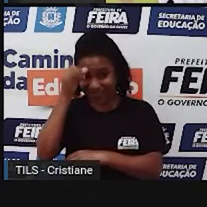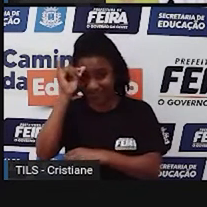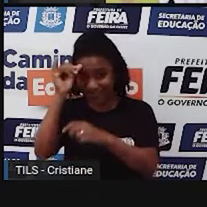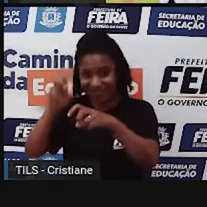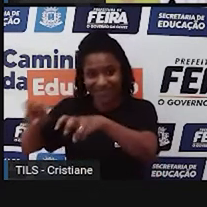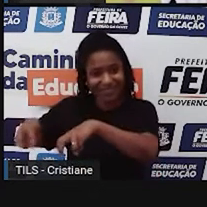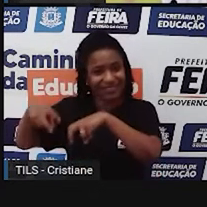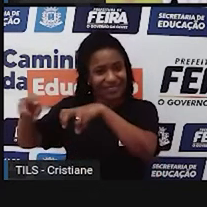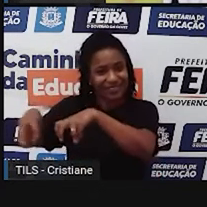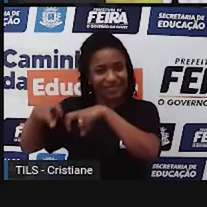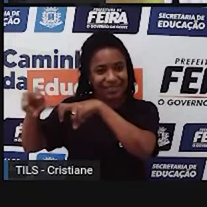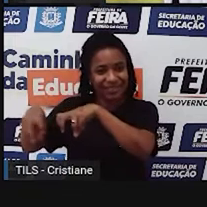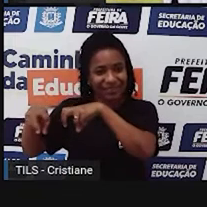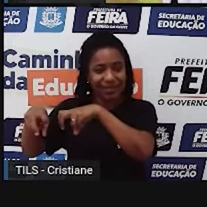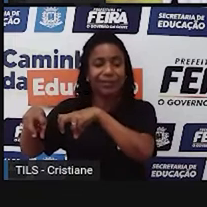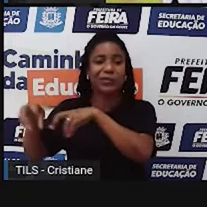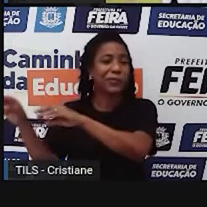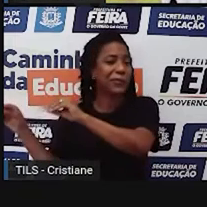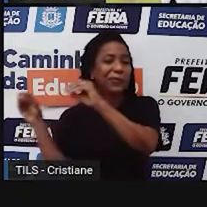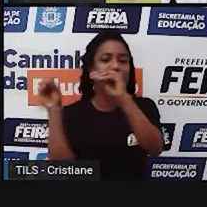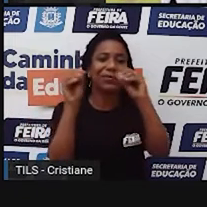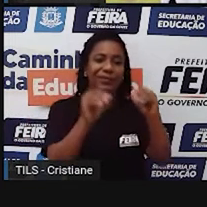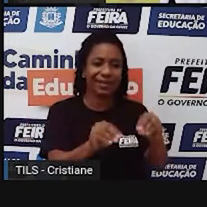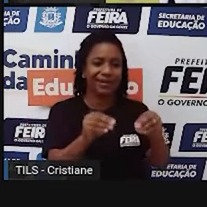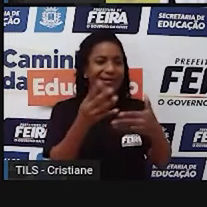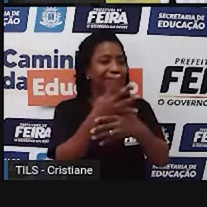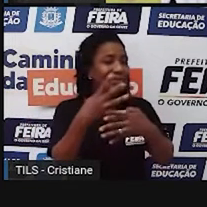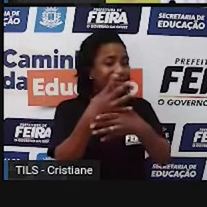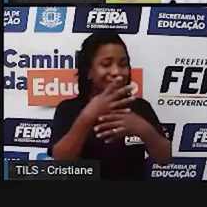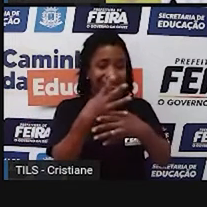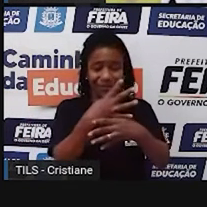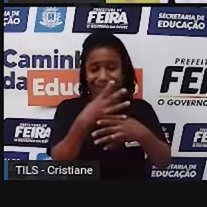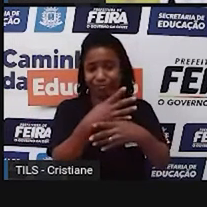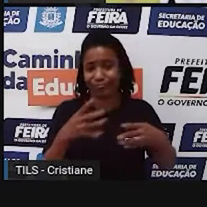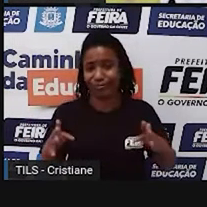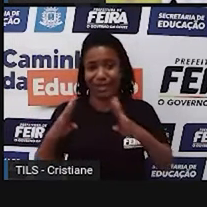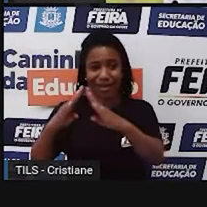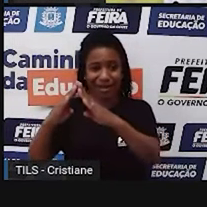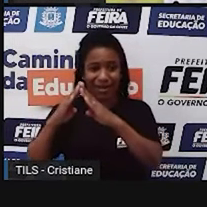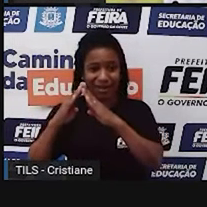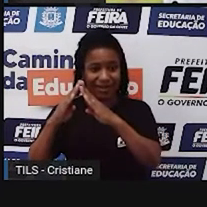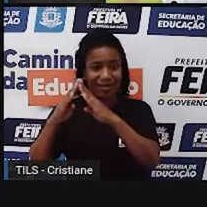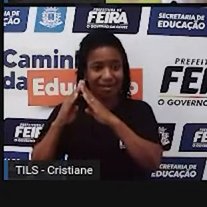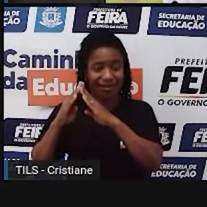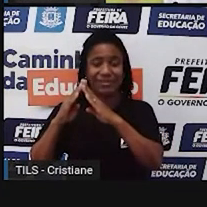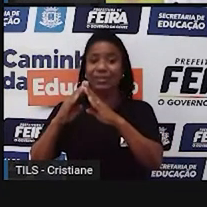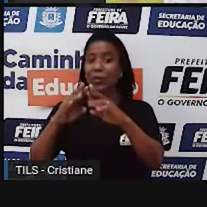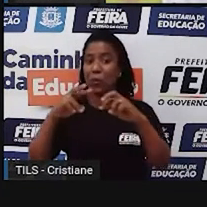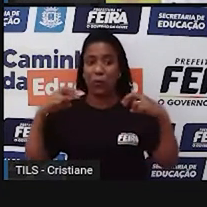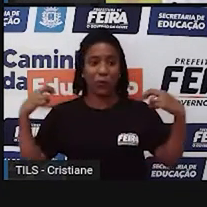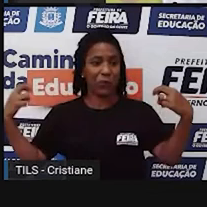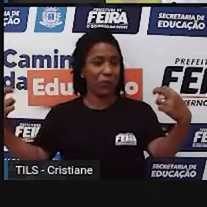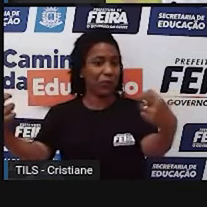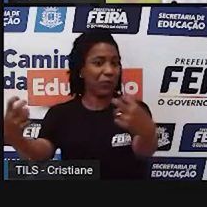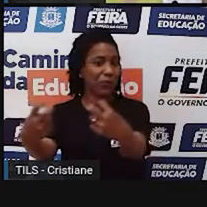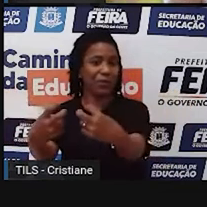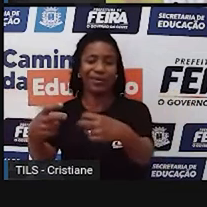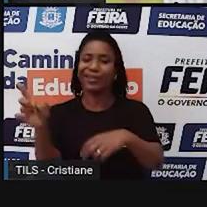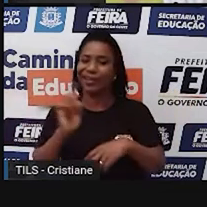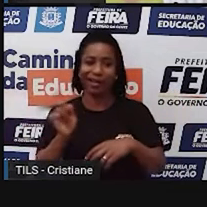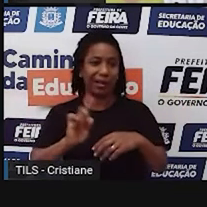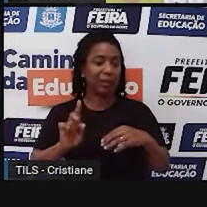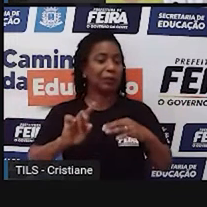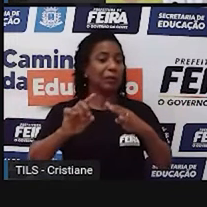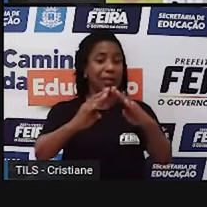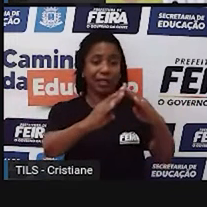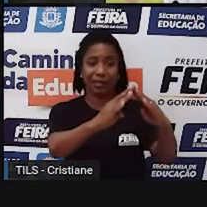mais em cidades. E aí a própria estrutura de moradia mudou, já não eram mais aquelas fazendas, aquelas grandes áreas, já eram áreas